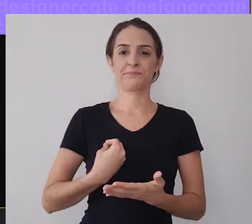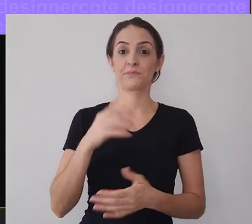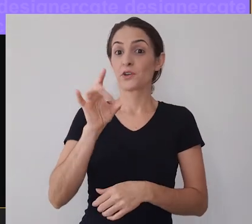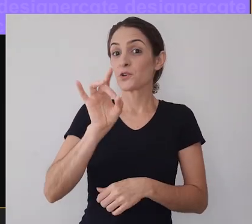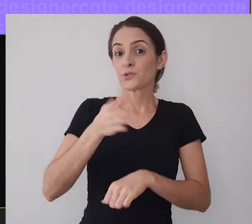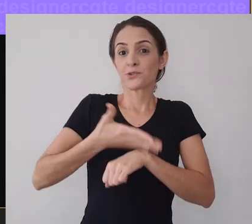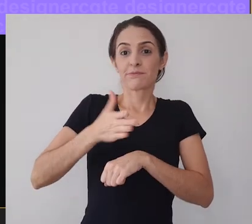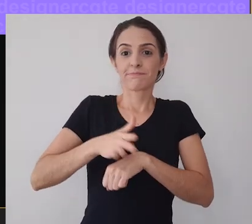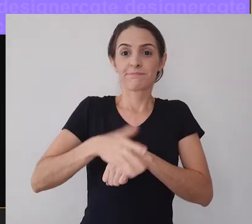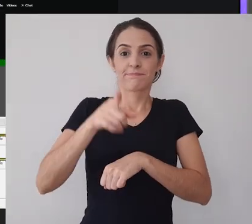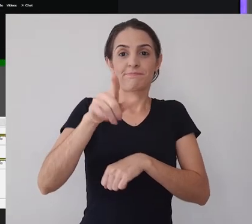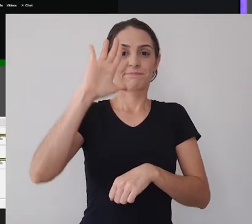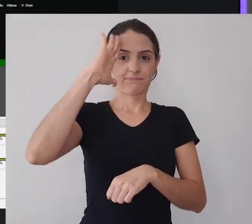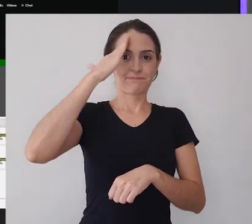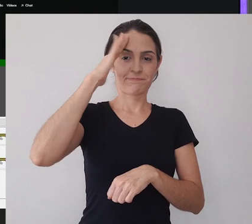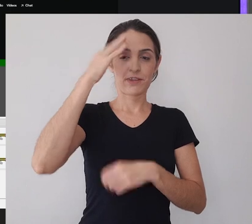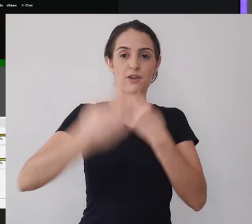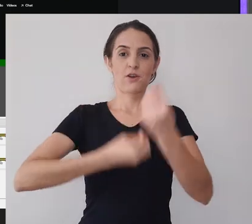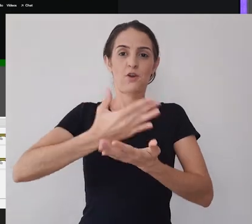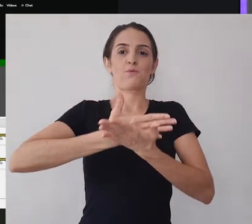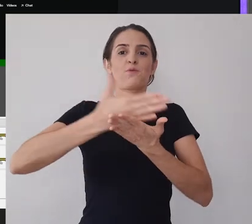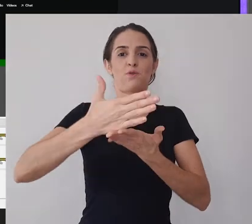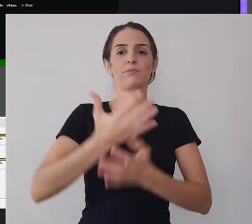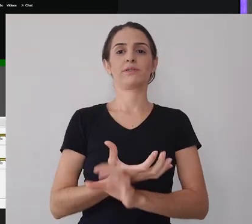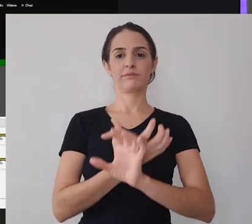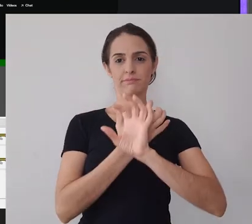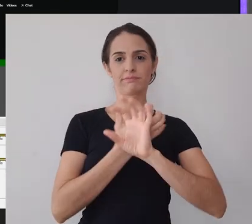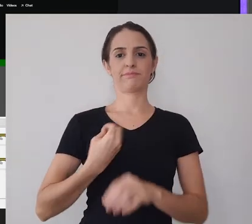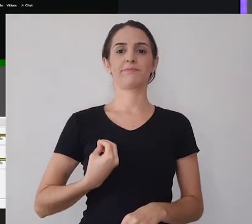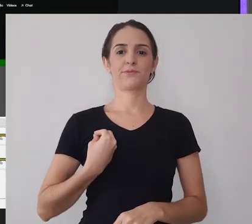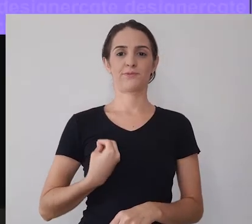Mas esse é só um exemplo para você entender como transmitir.